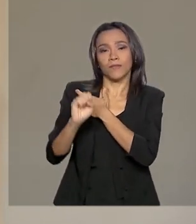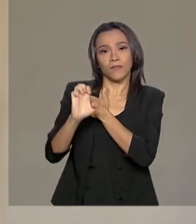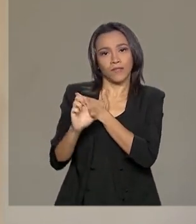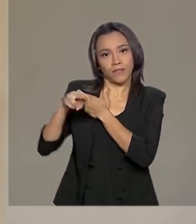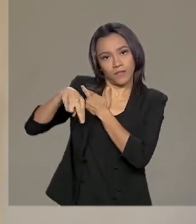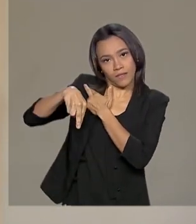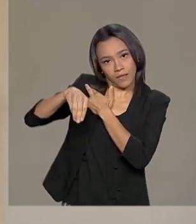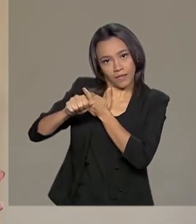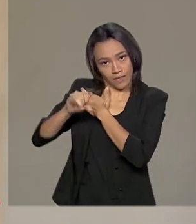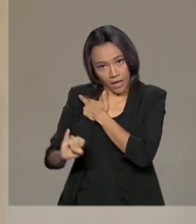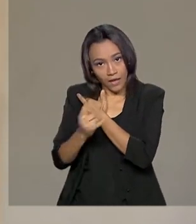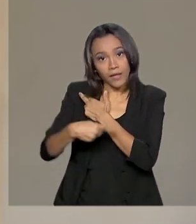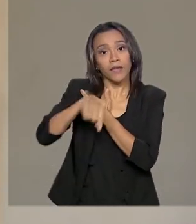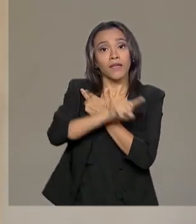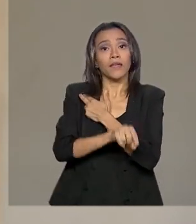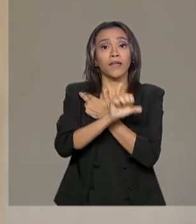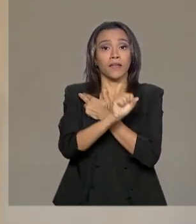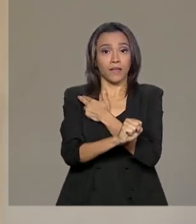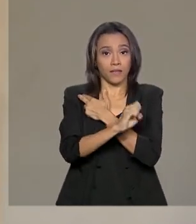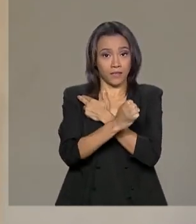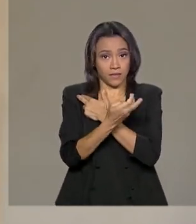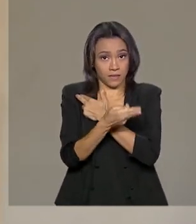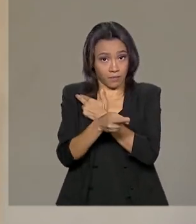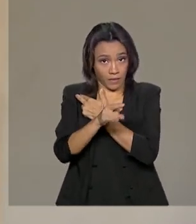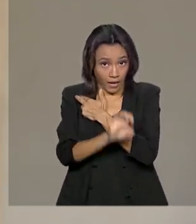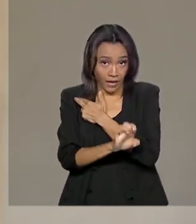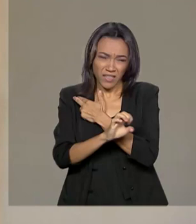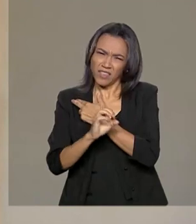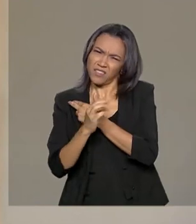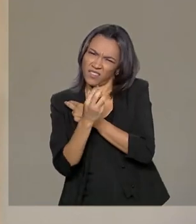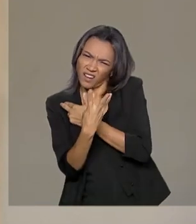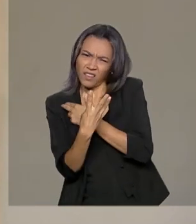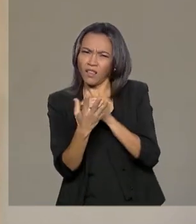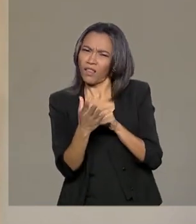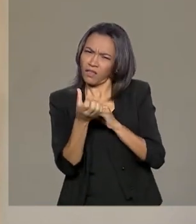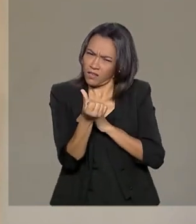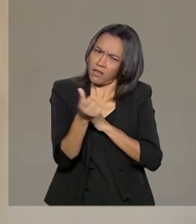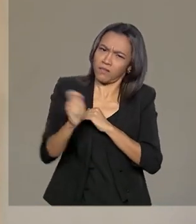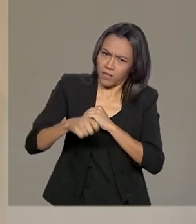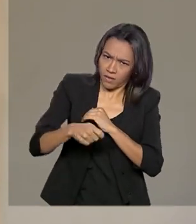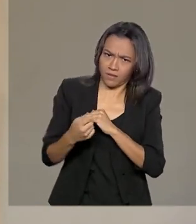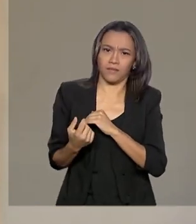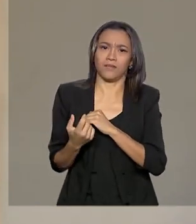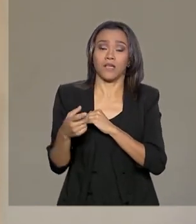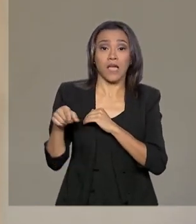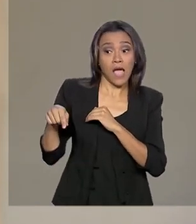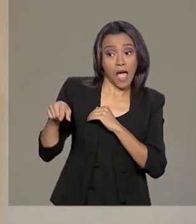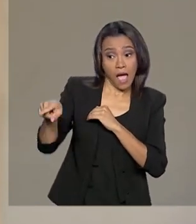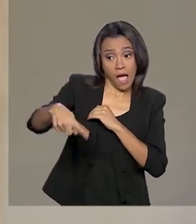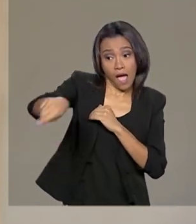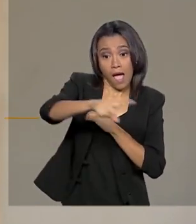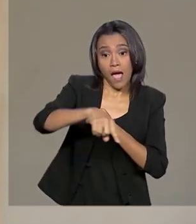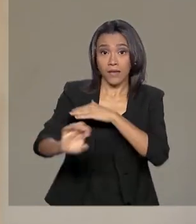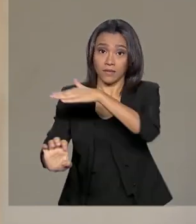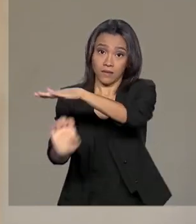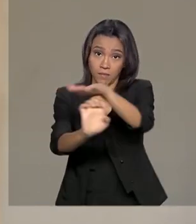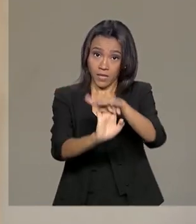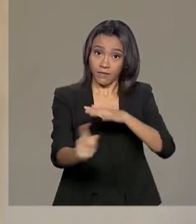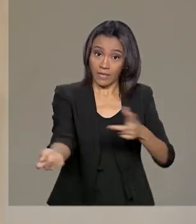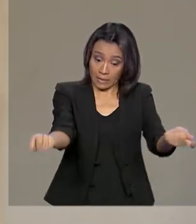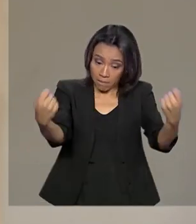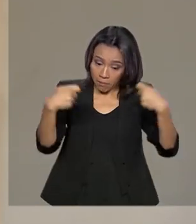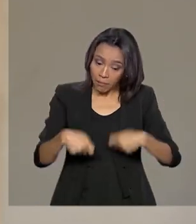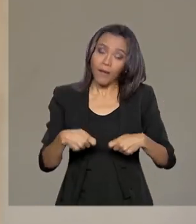Sebrae, que deve durar de três a seis meses. Em contrapartida, as empresas terão de pagar pelas consultorias